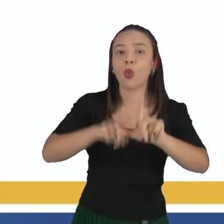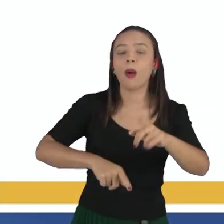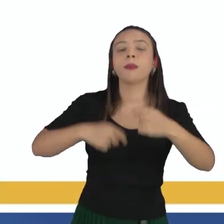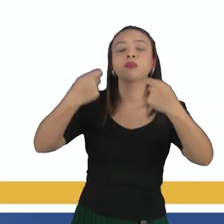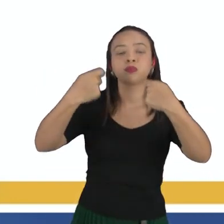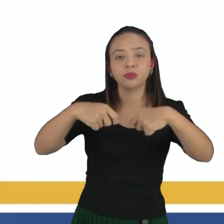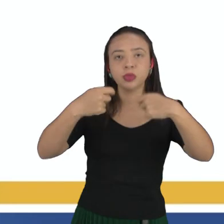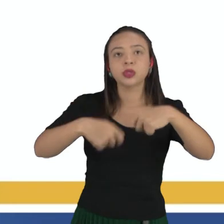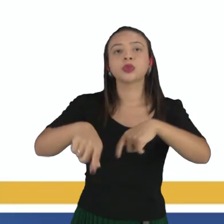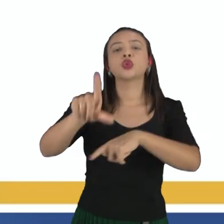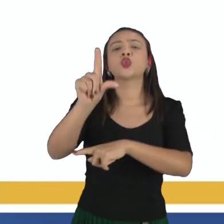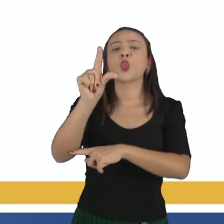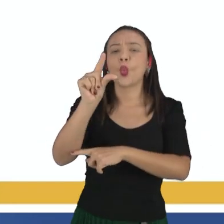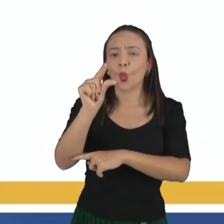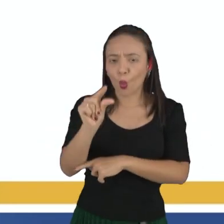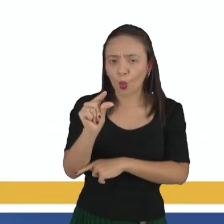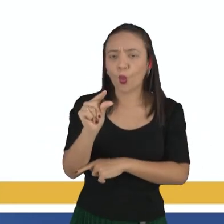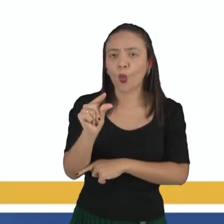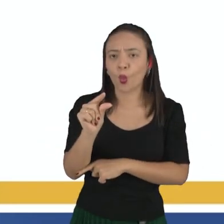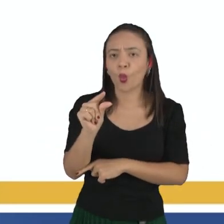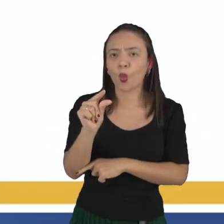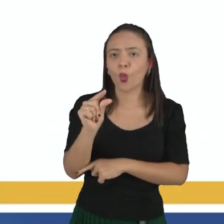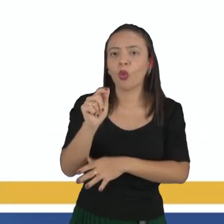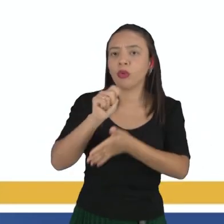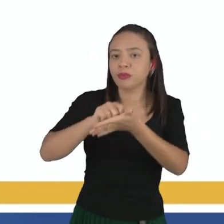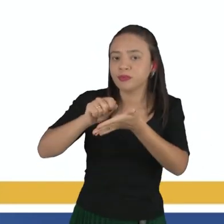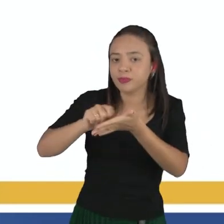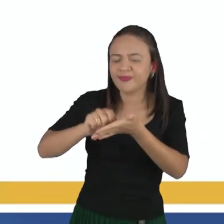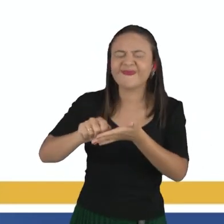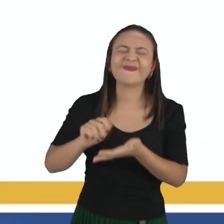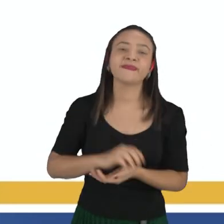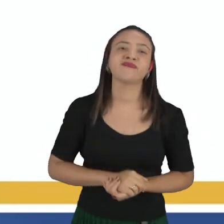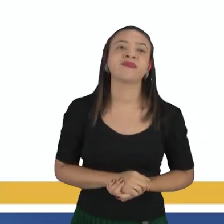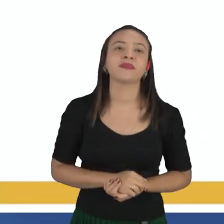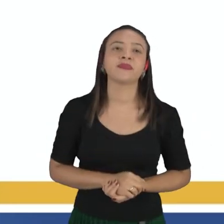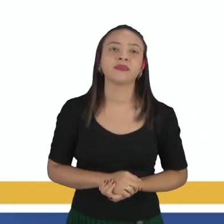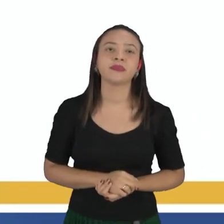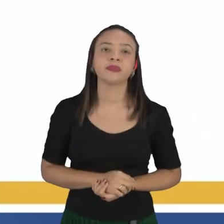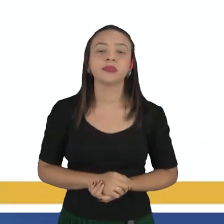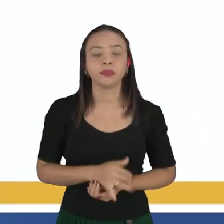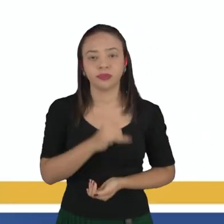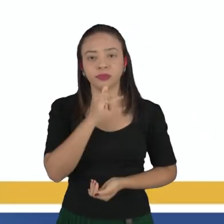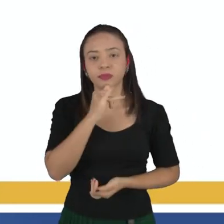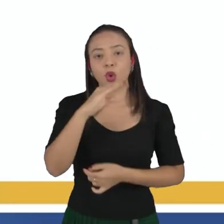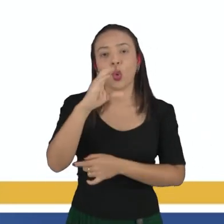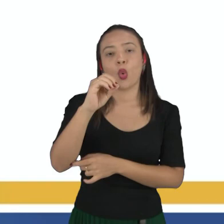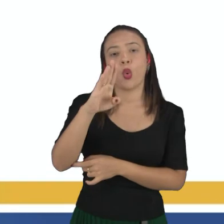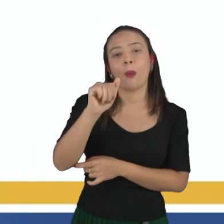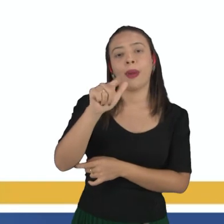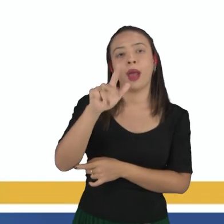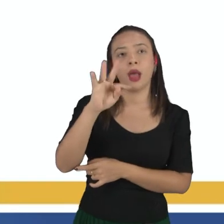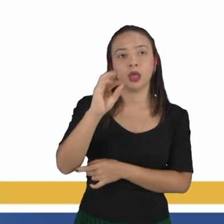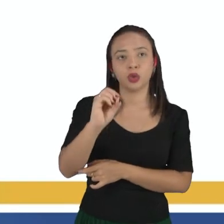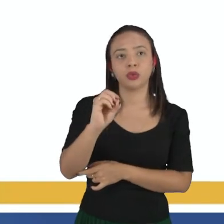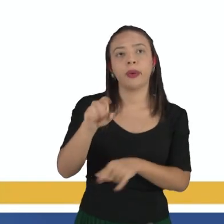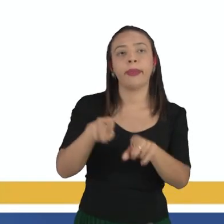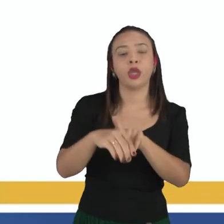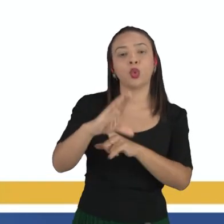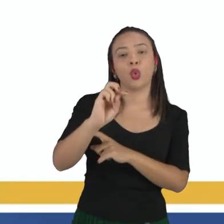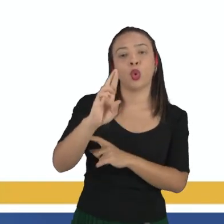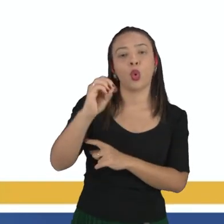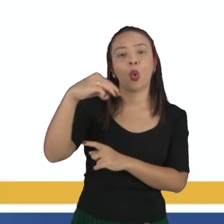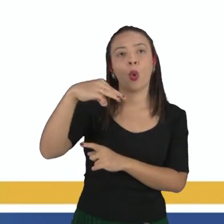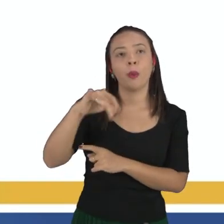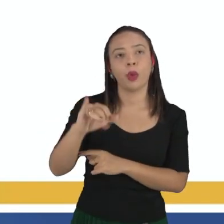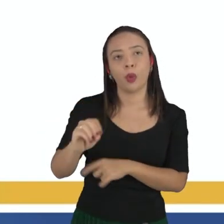obrigatoriamente, ela tem que ser grafada em minúsculo, como a gente tem aqui o exemplo do cobalto, do cromo,